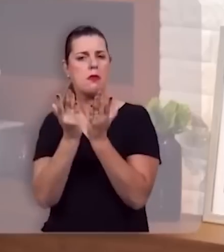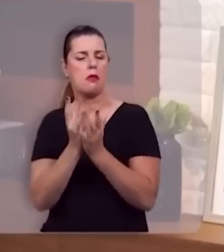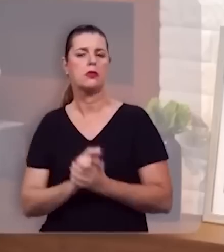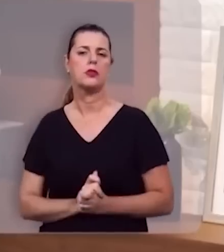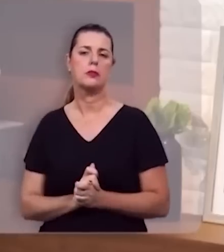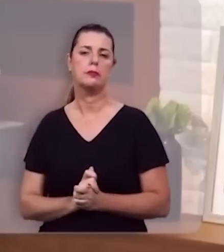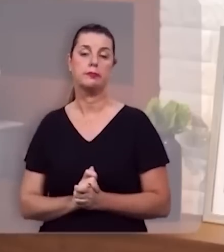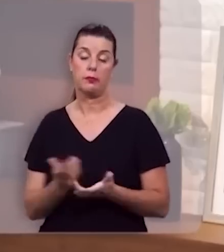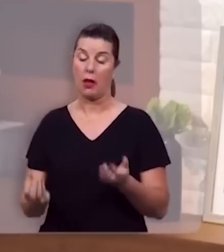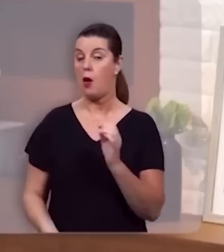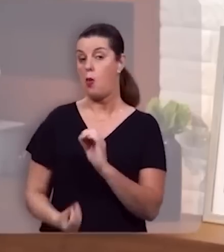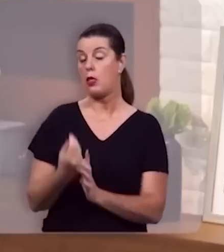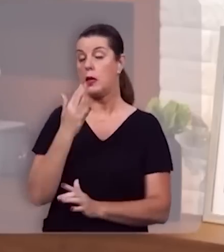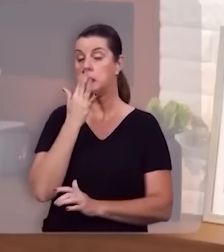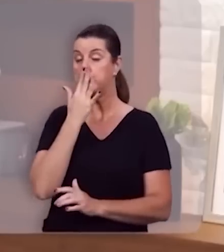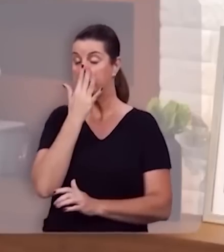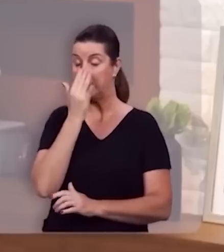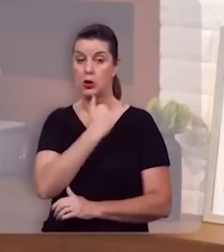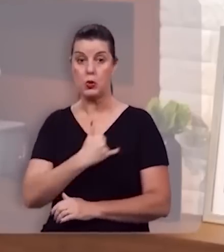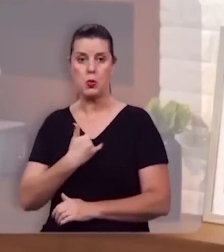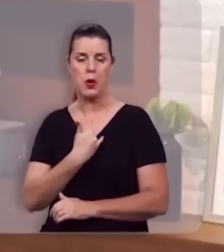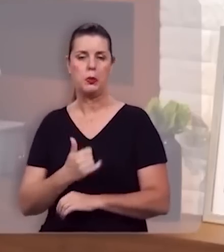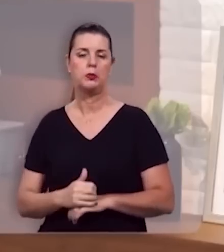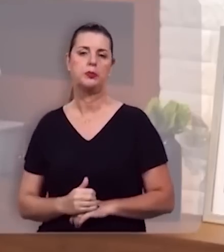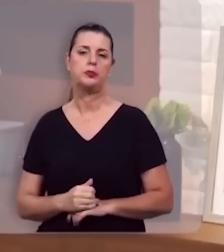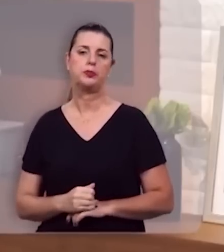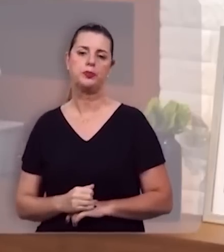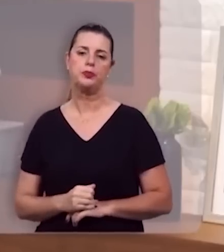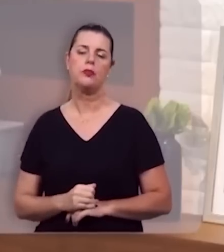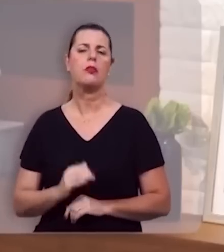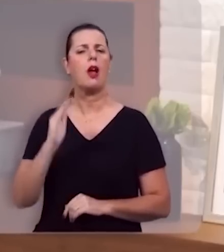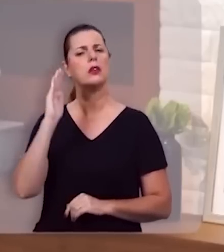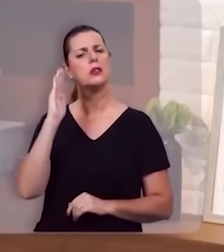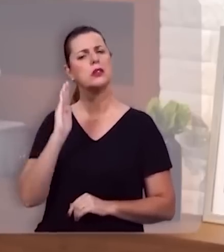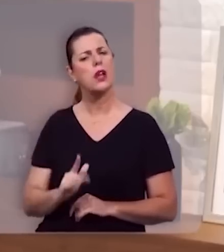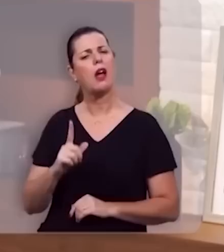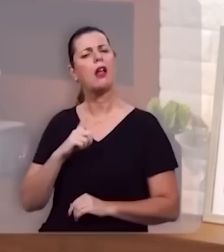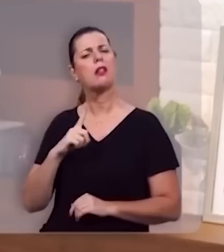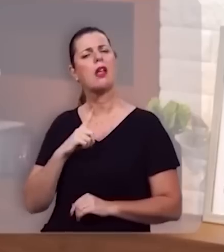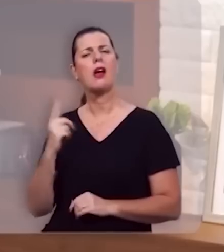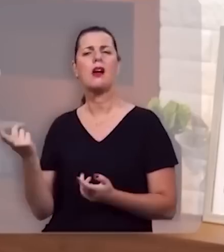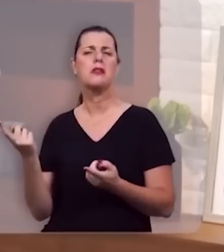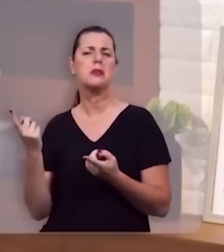Nessas alturas, João já estava no ocaso da vida.